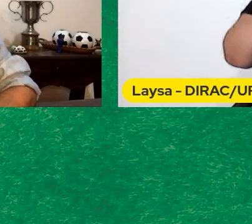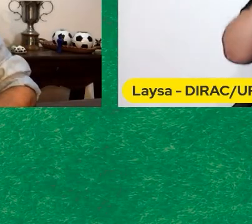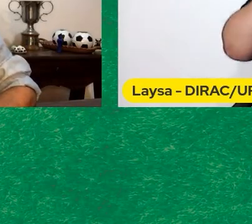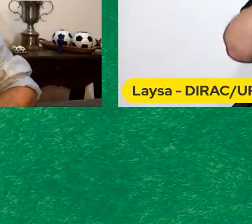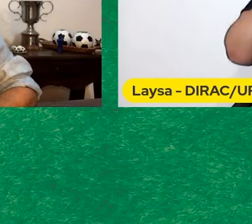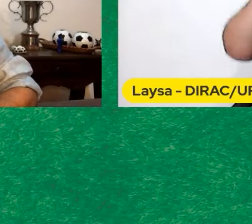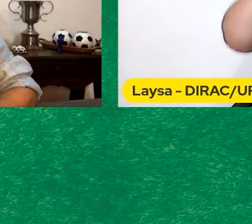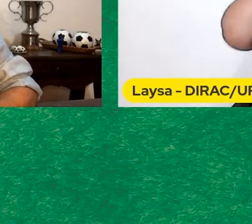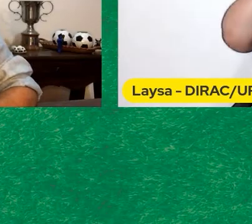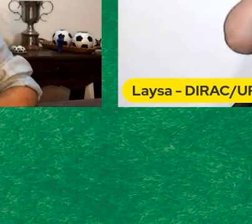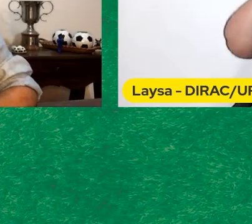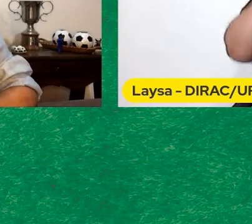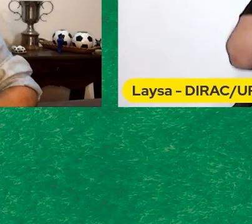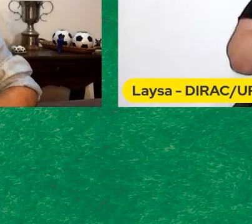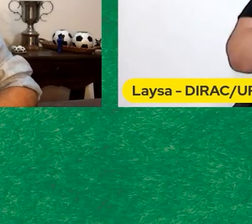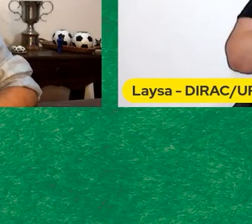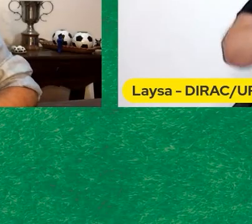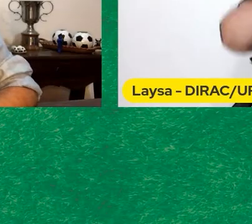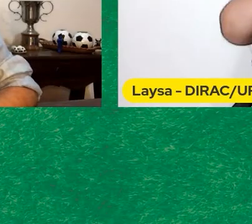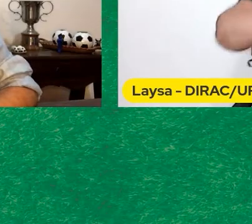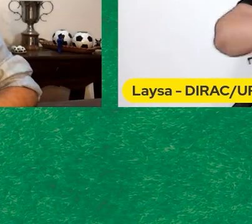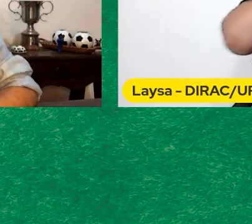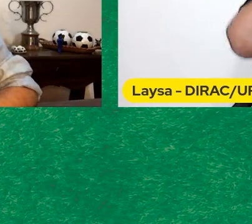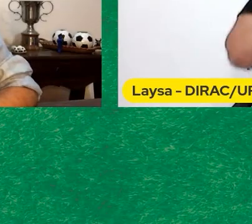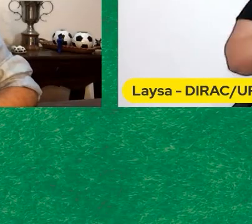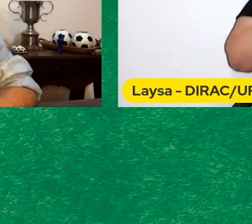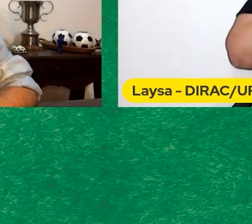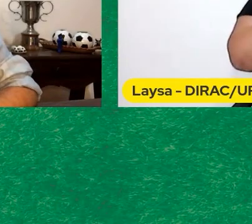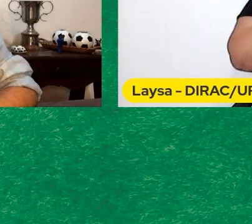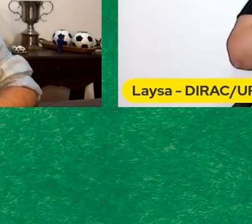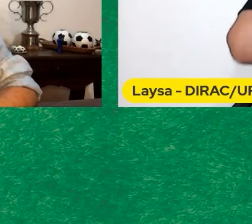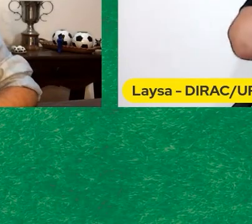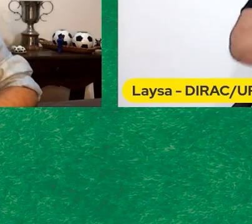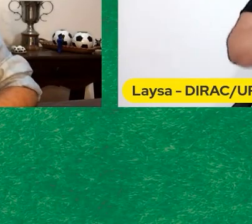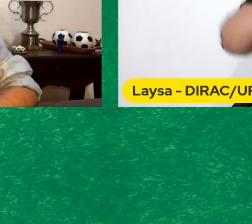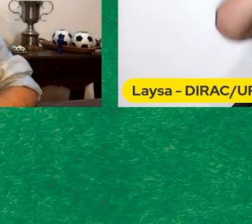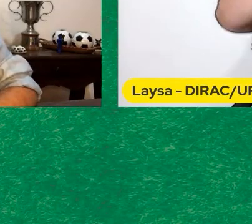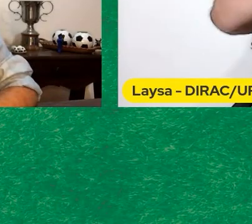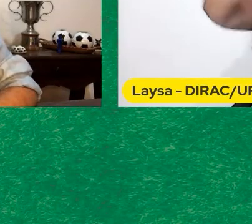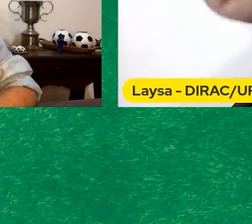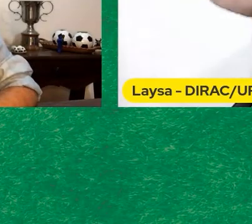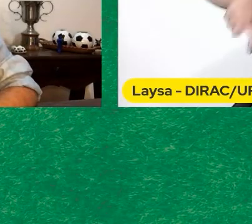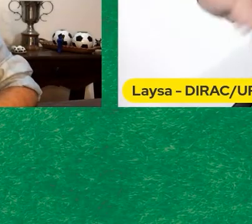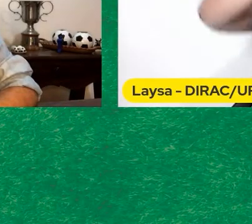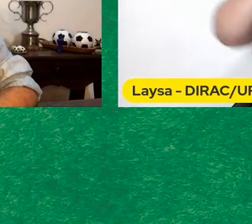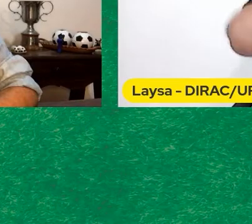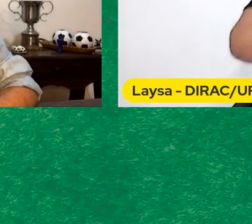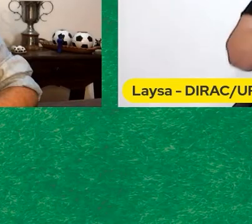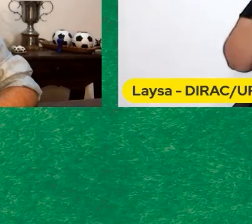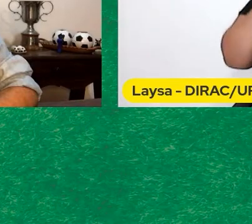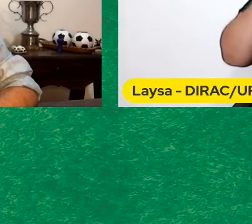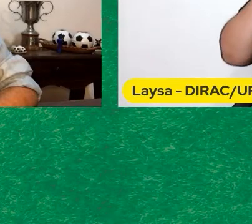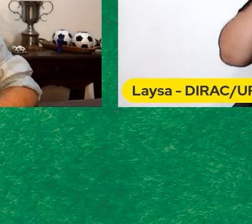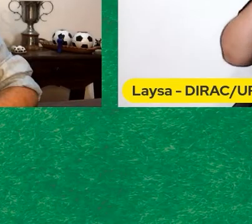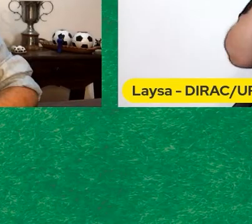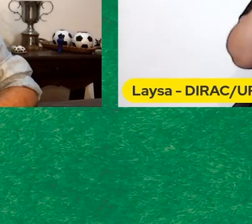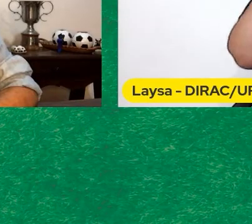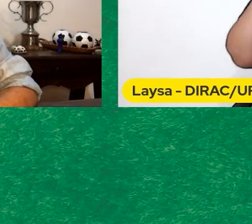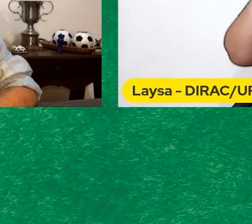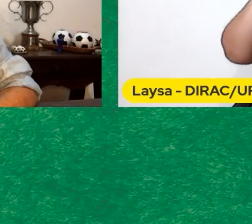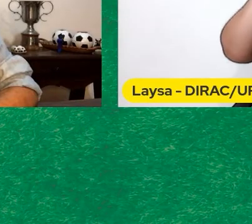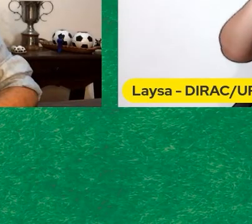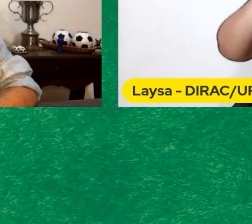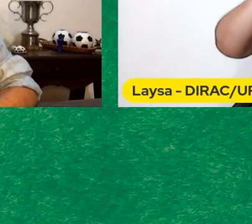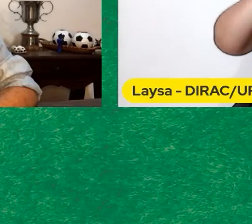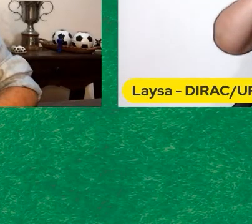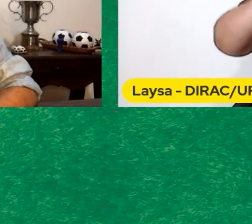homenageado Atuou com maestria Dentro de campo Vestindo a camisa do juvenil Do Guarani de Campinas Sagrando-se